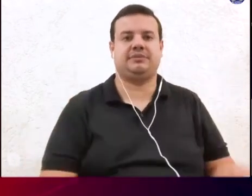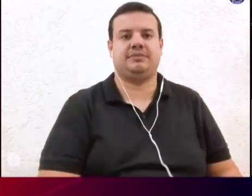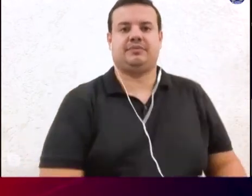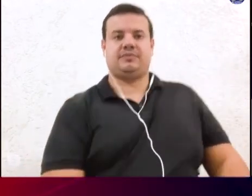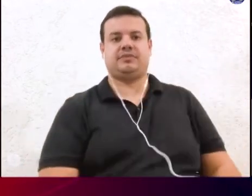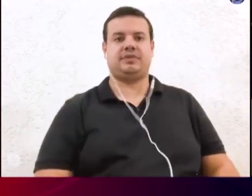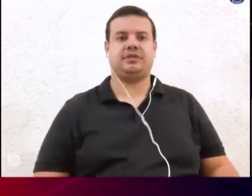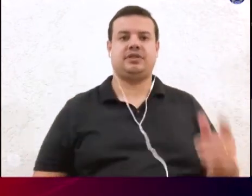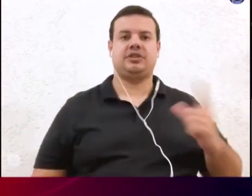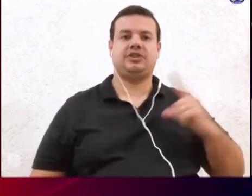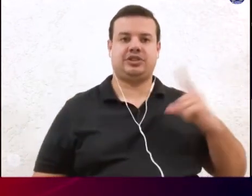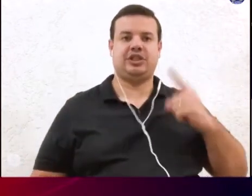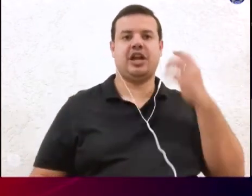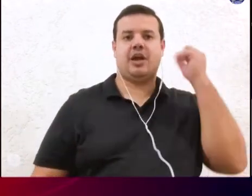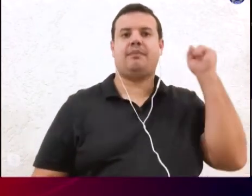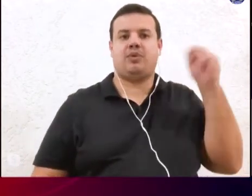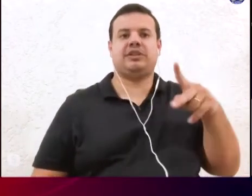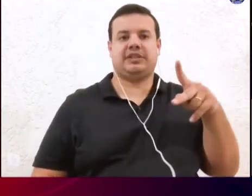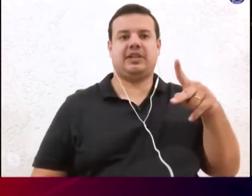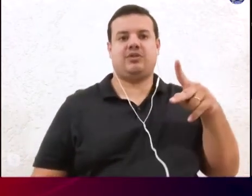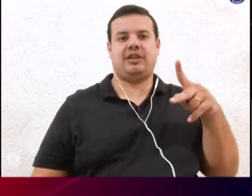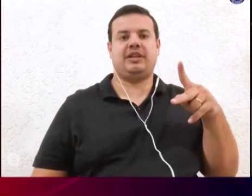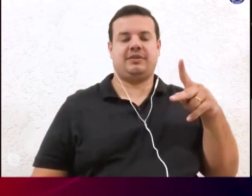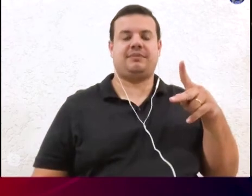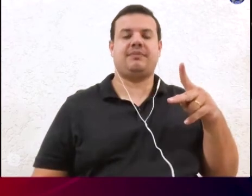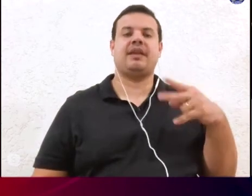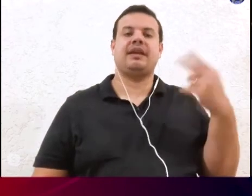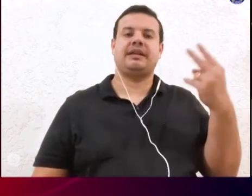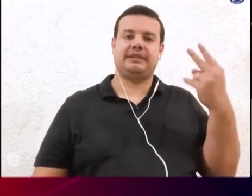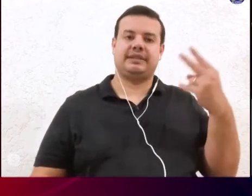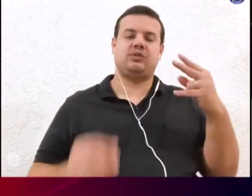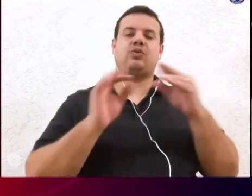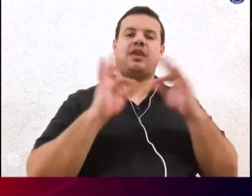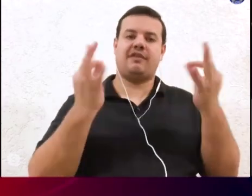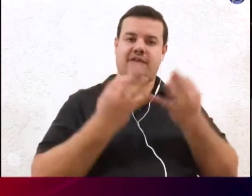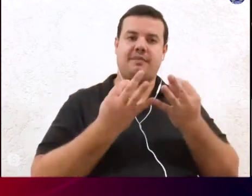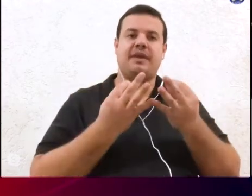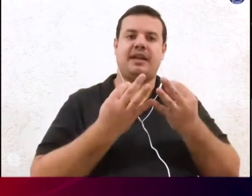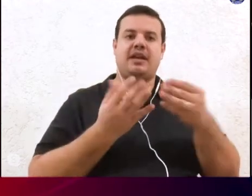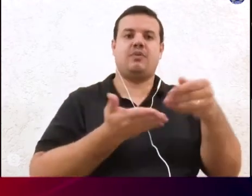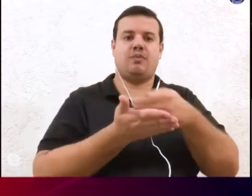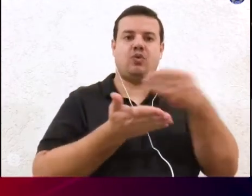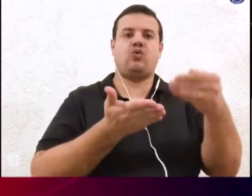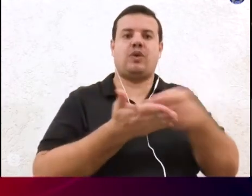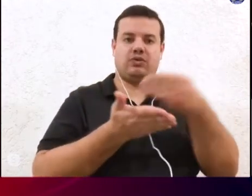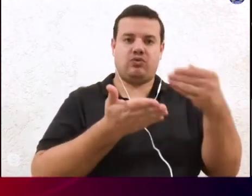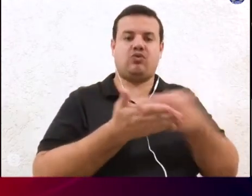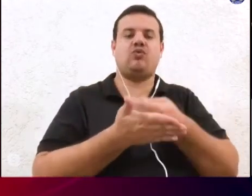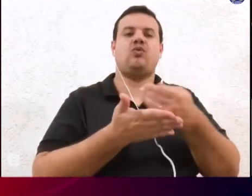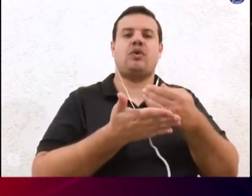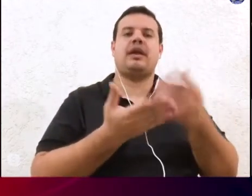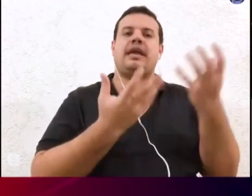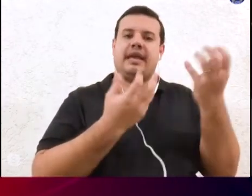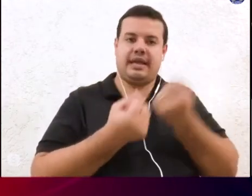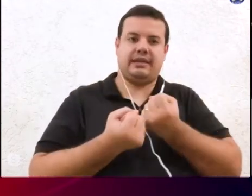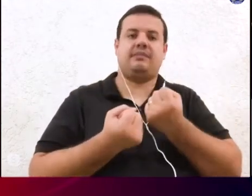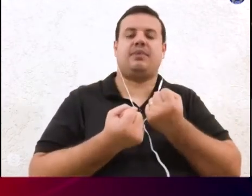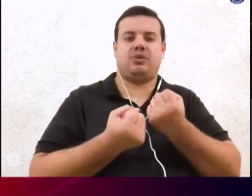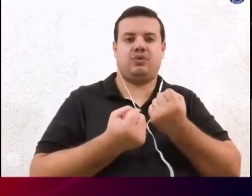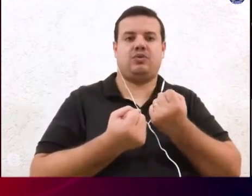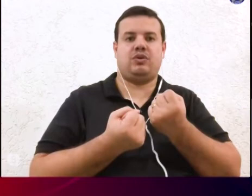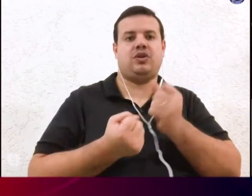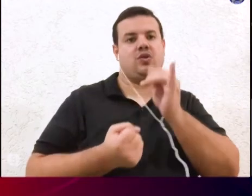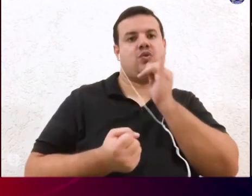aposentadoria segundo a família Botucatu recebeu de braços abertos e como exemplo desse